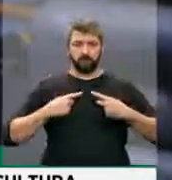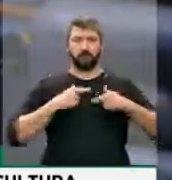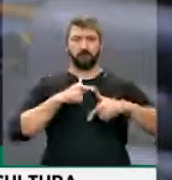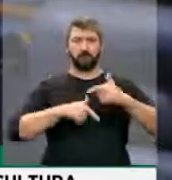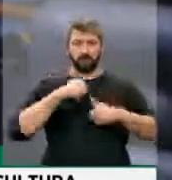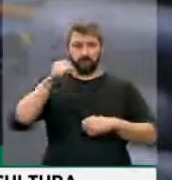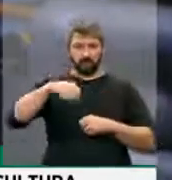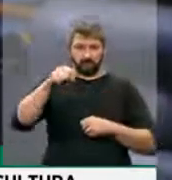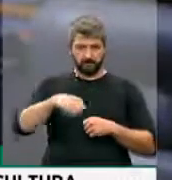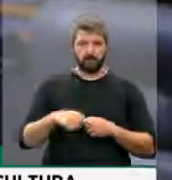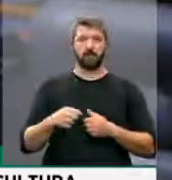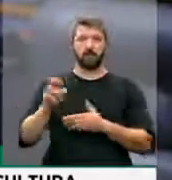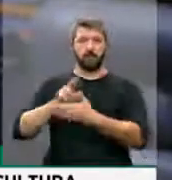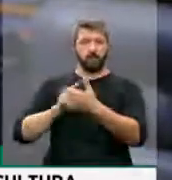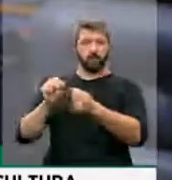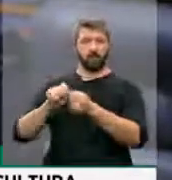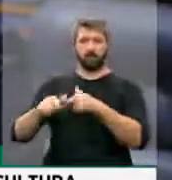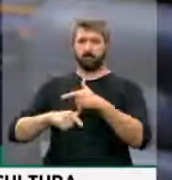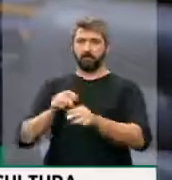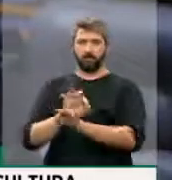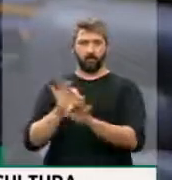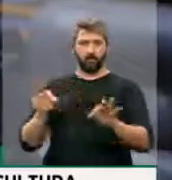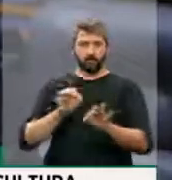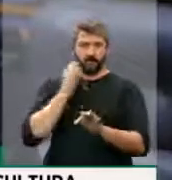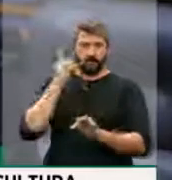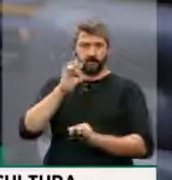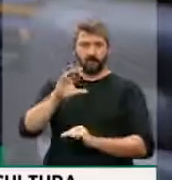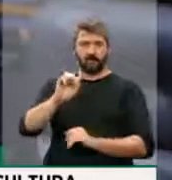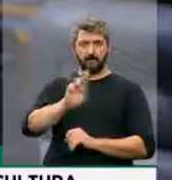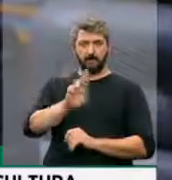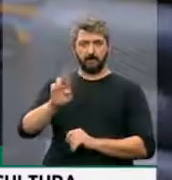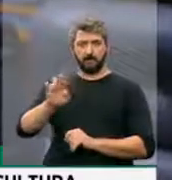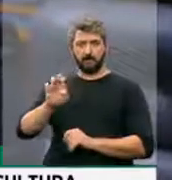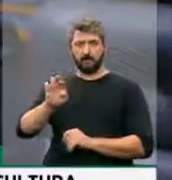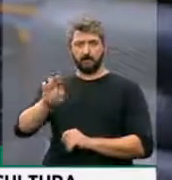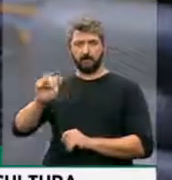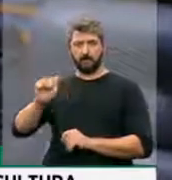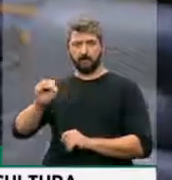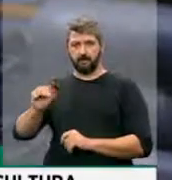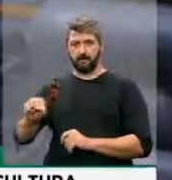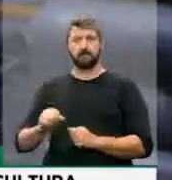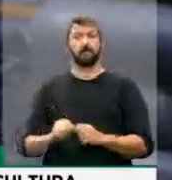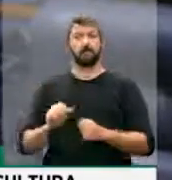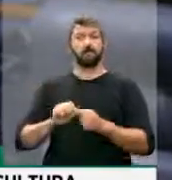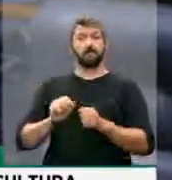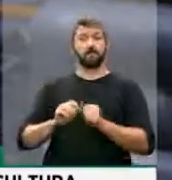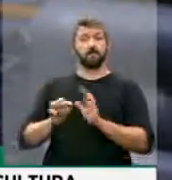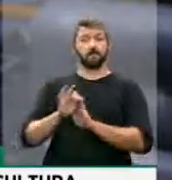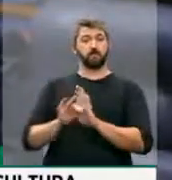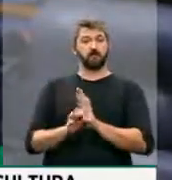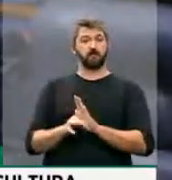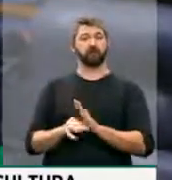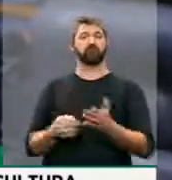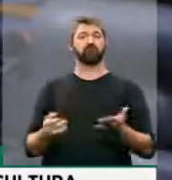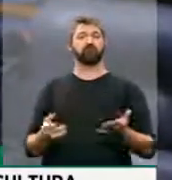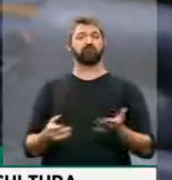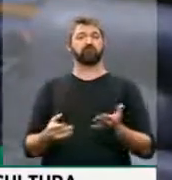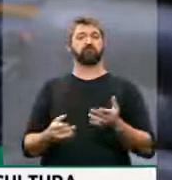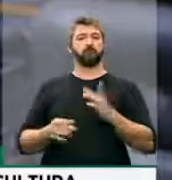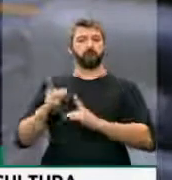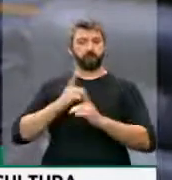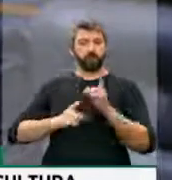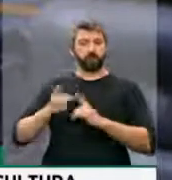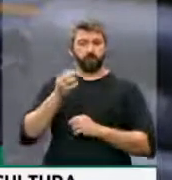trabalho que fez o relator, o deputado Felipe Carreiras, construindo um texto onde teve muito